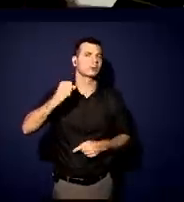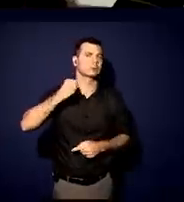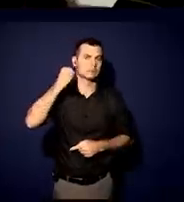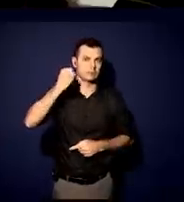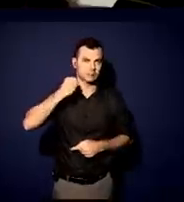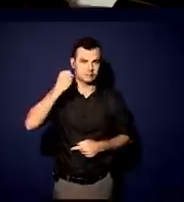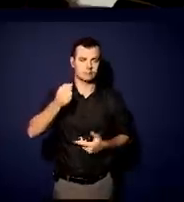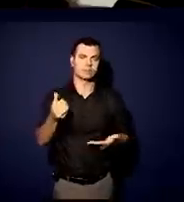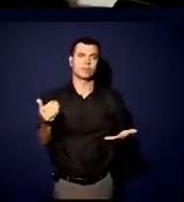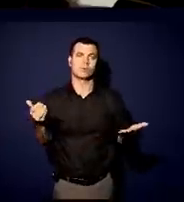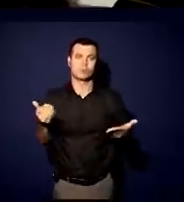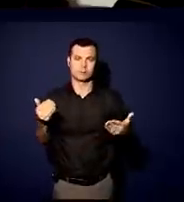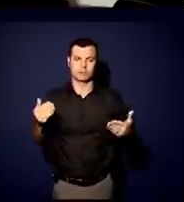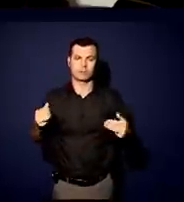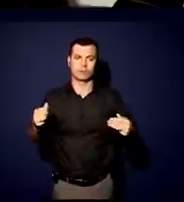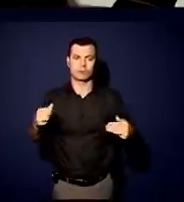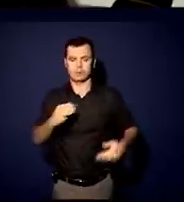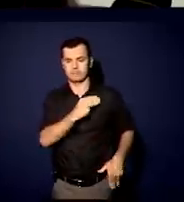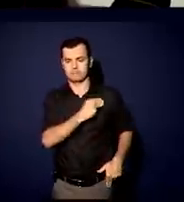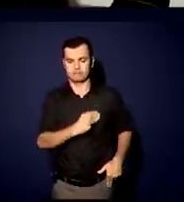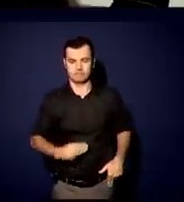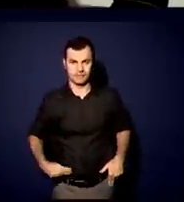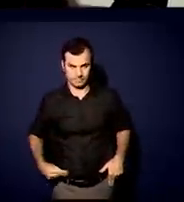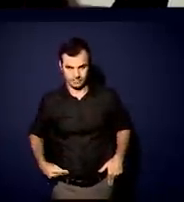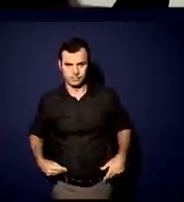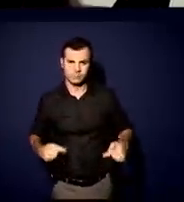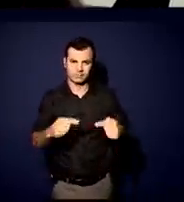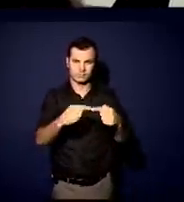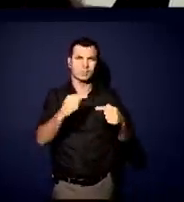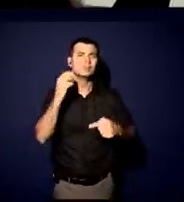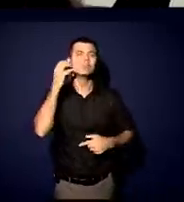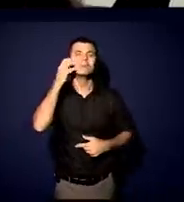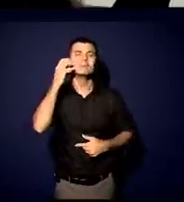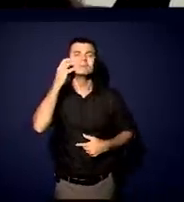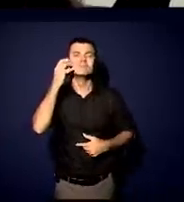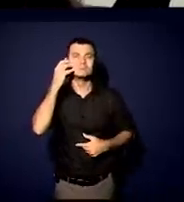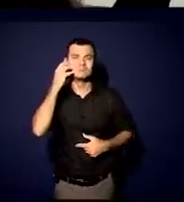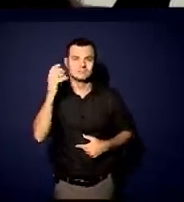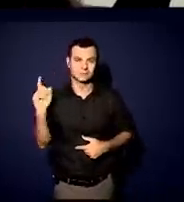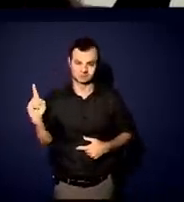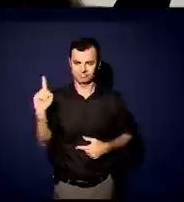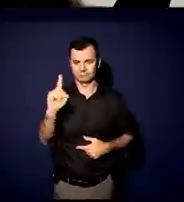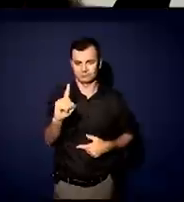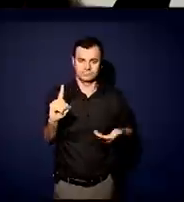ministros do governo federal agora, o caso do Flávio Dino que esteve aqui hoje, por exemplo.